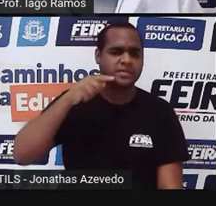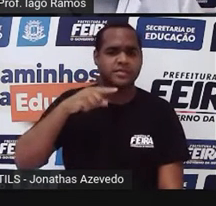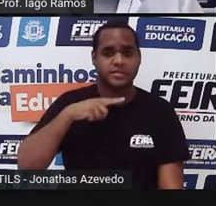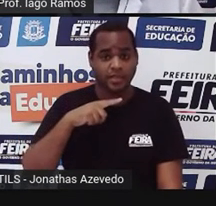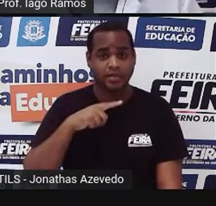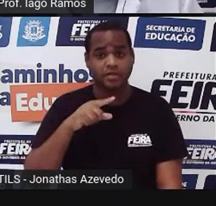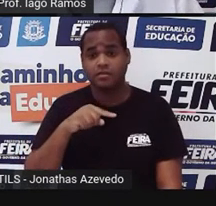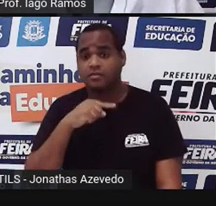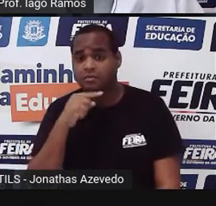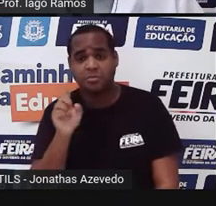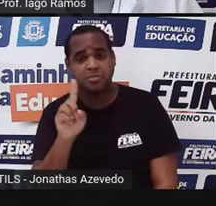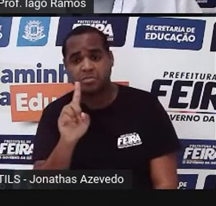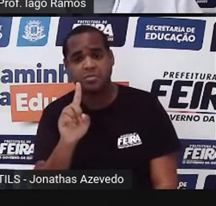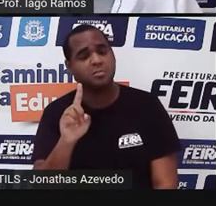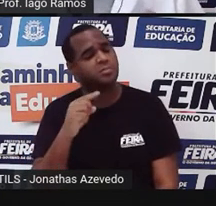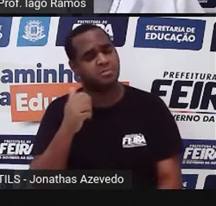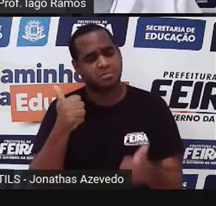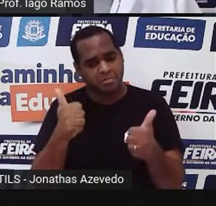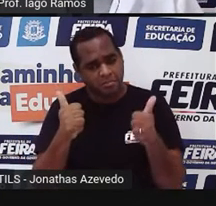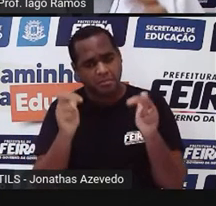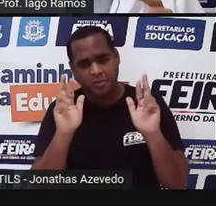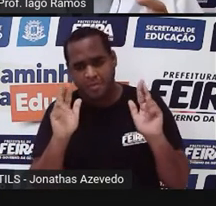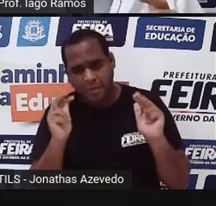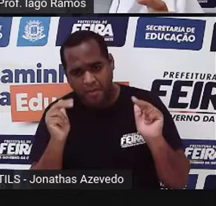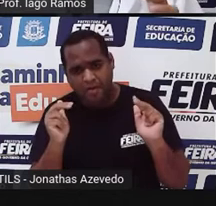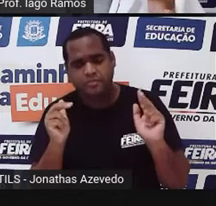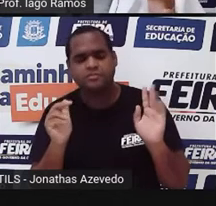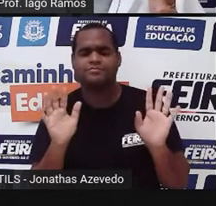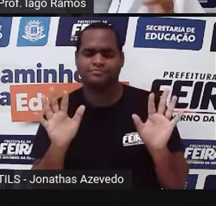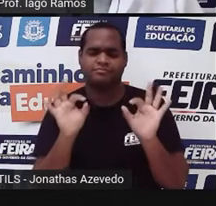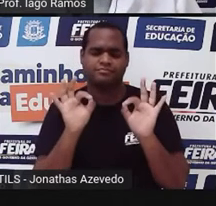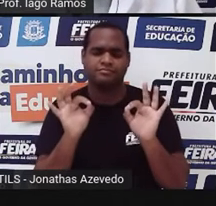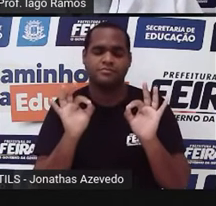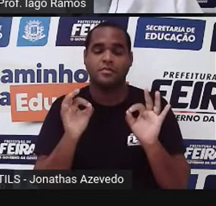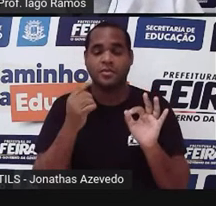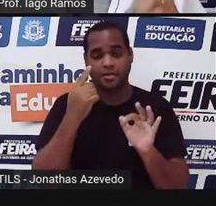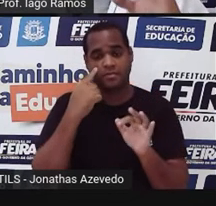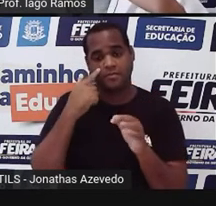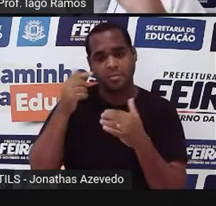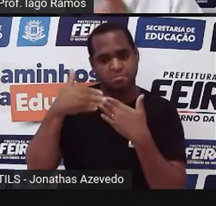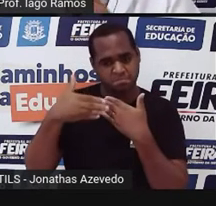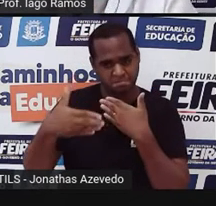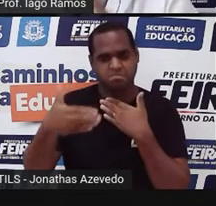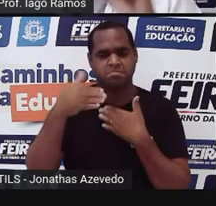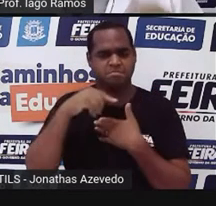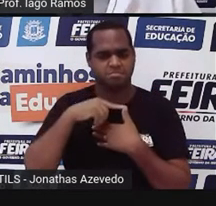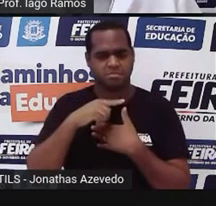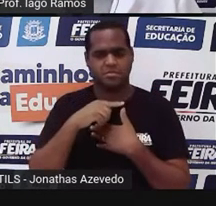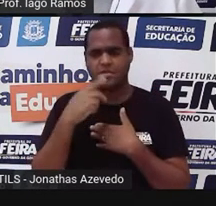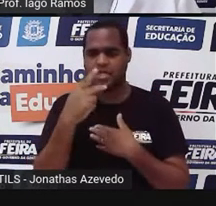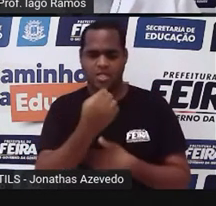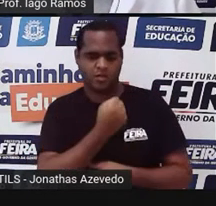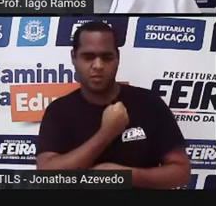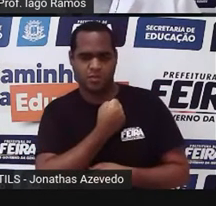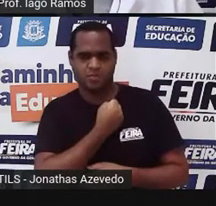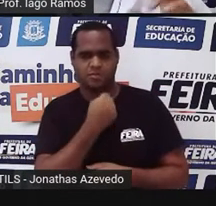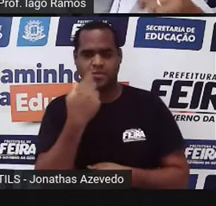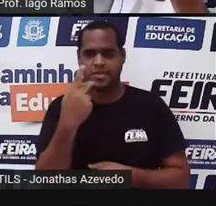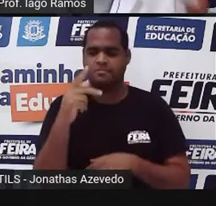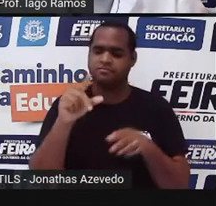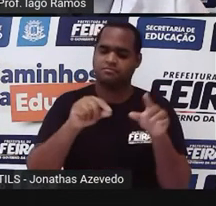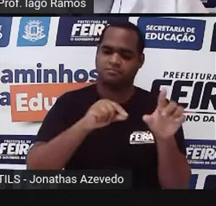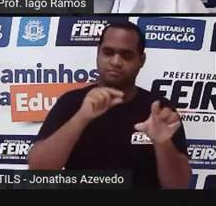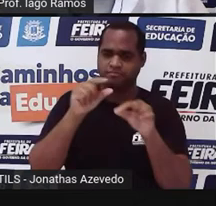Não tem dúvida? Tá tranquilo? Bom, então, vem comigo, né? Independente do número que você escolheu ali,